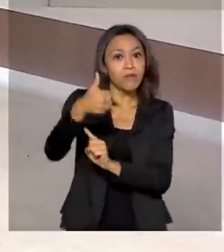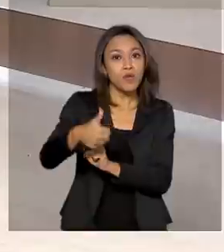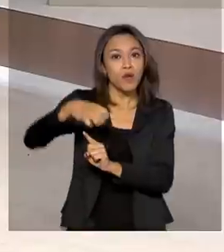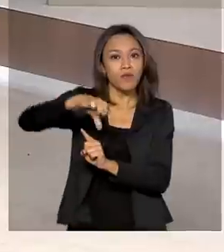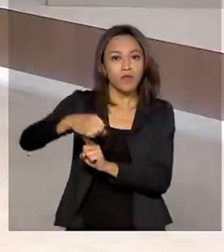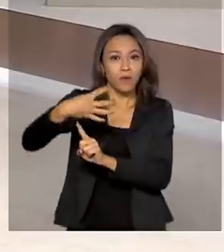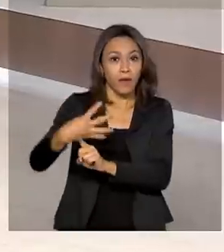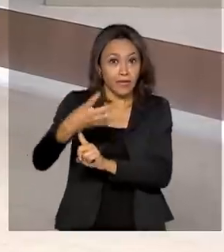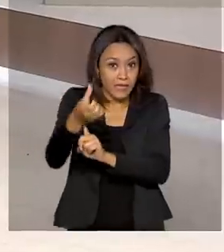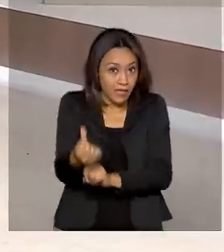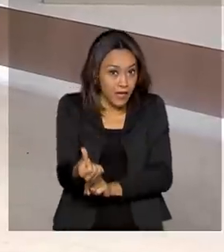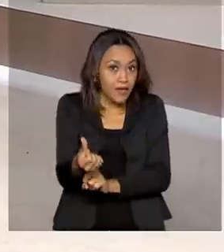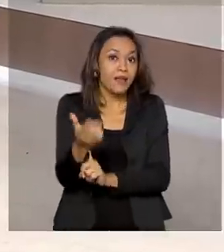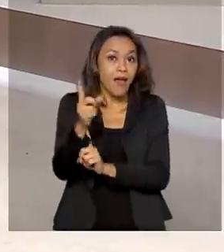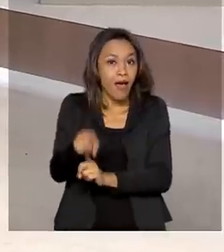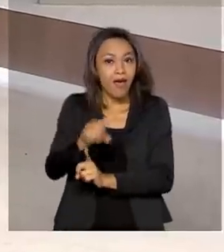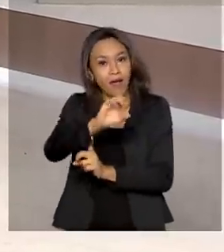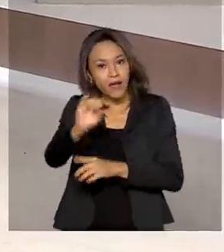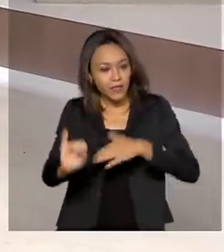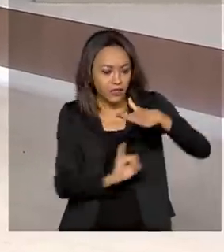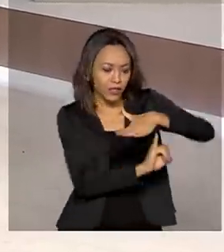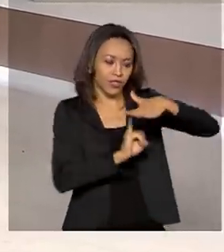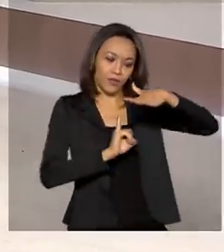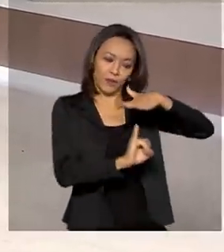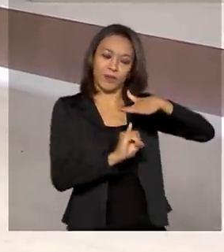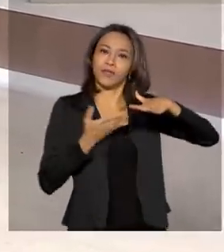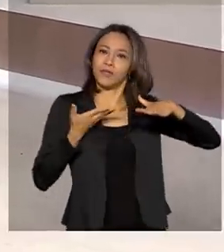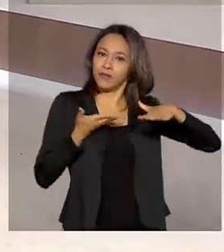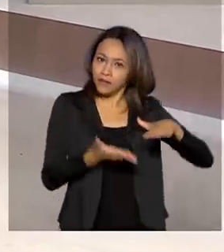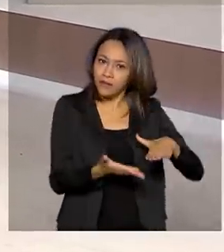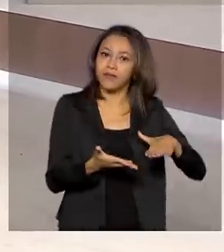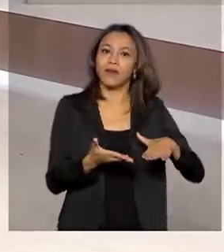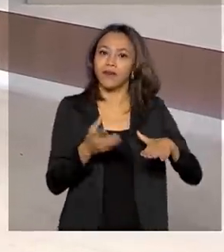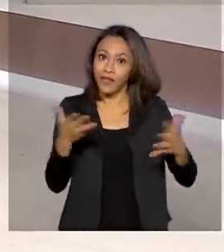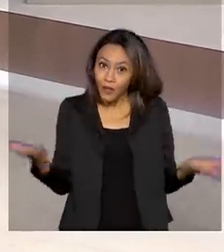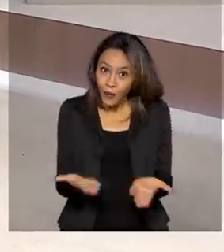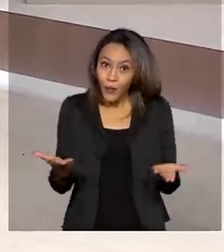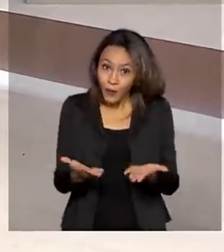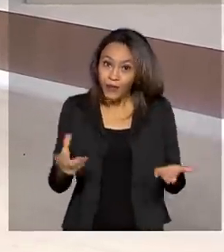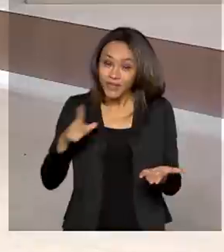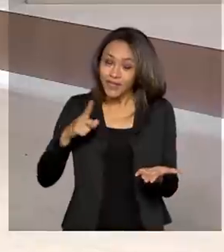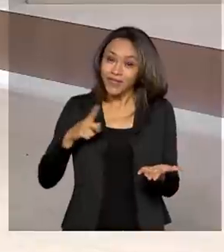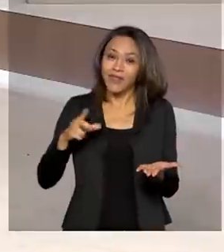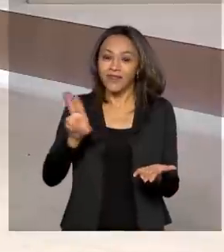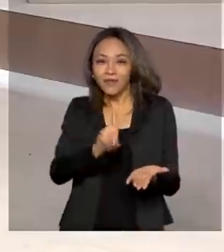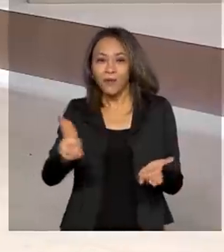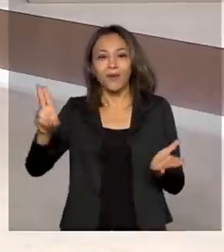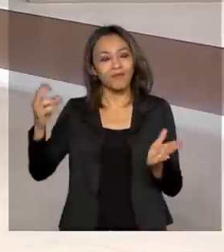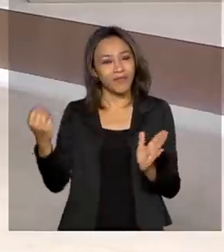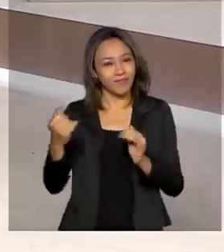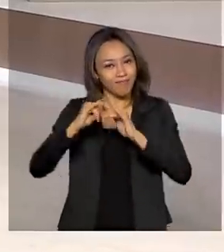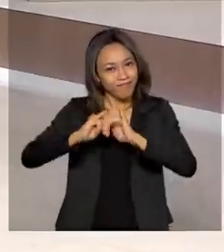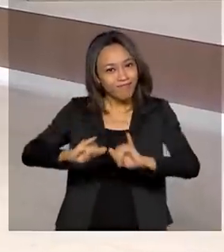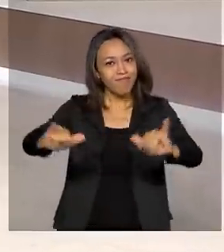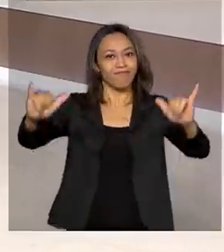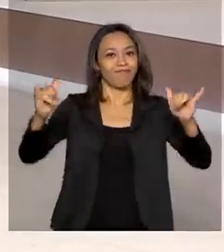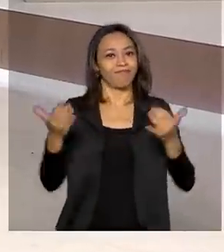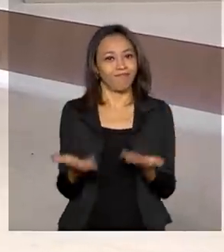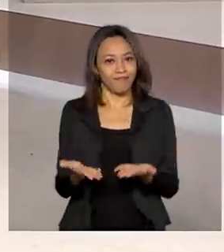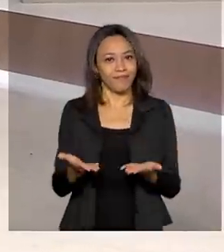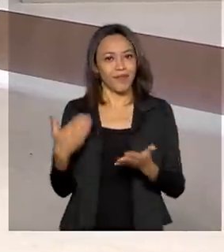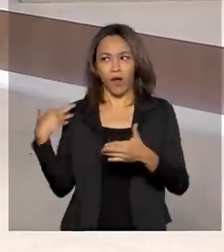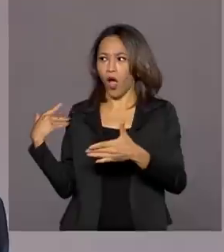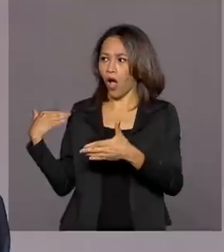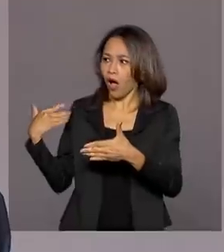é alçado à condição de instituição, se transforma no IFAM, como nós vemos hoje. Obviamente que com o